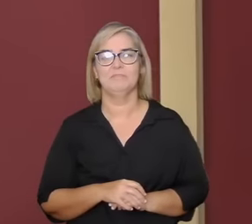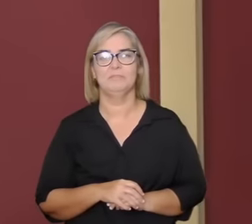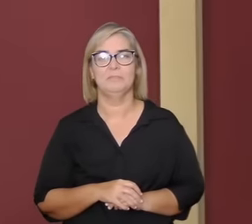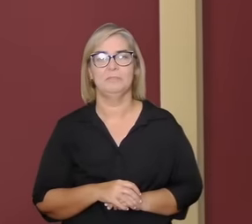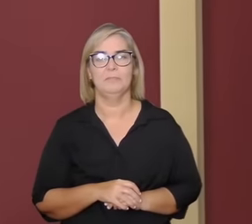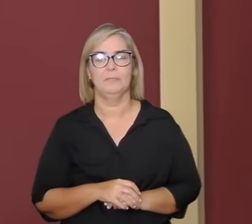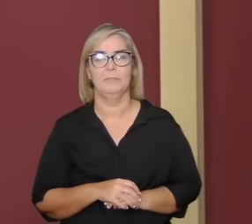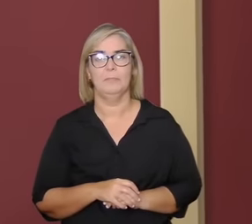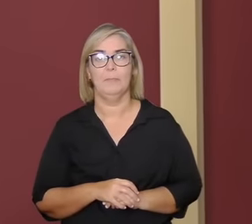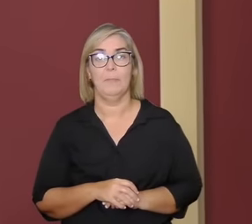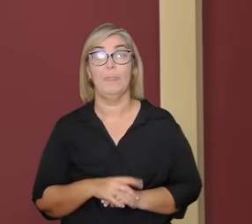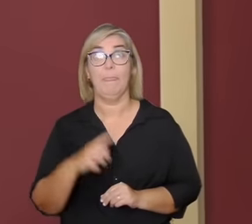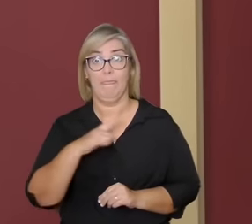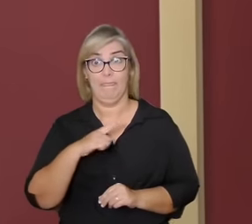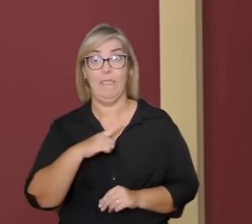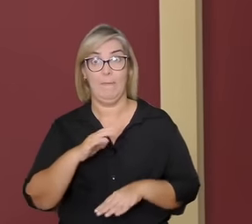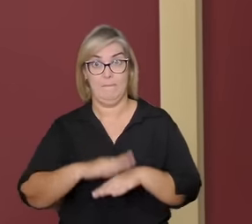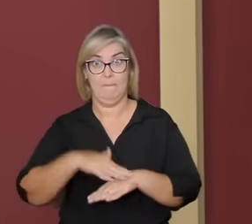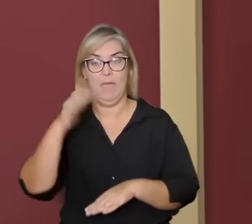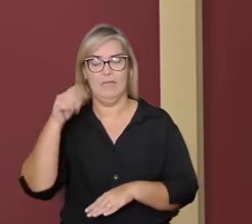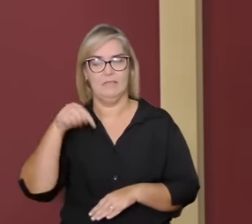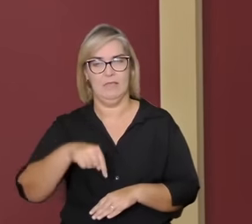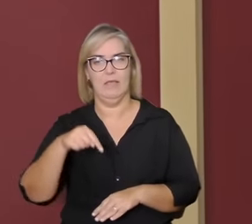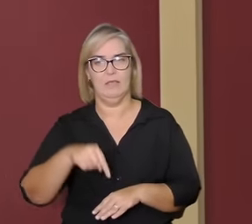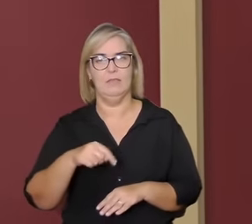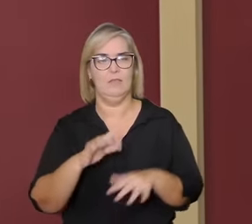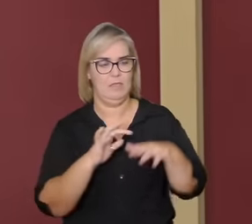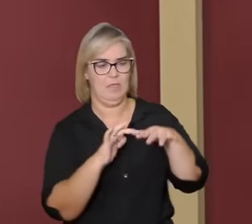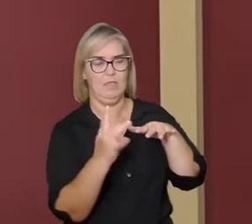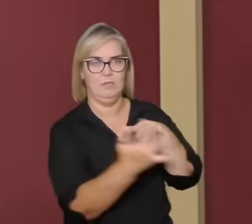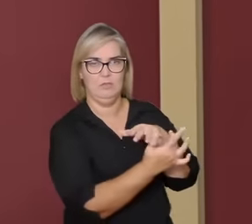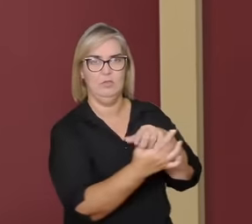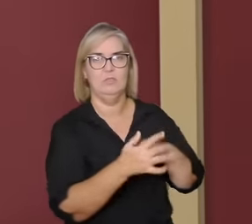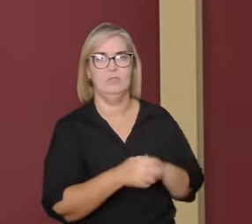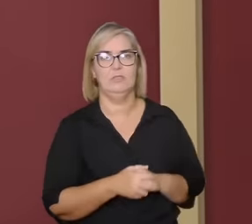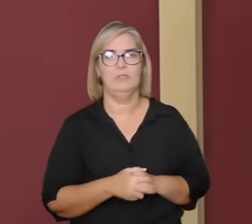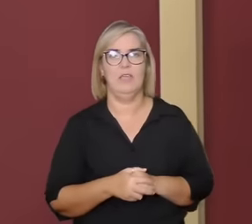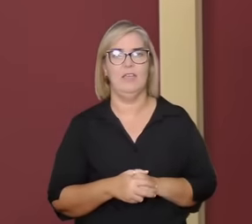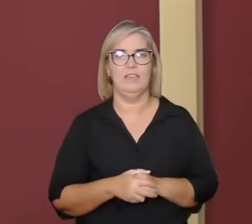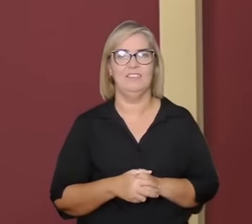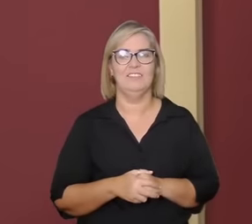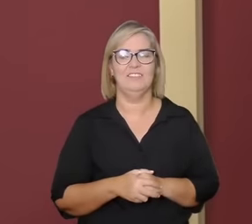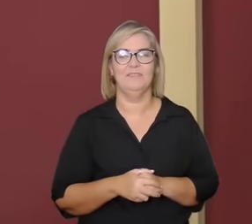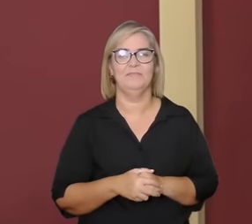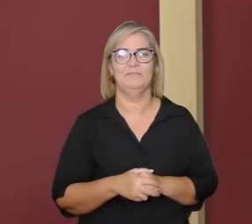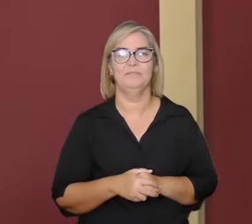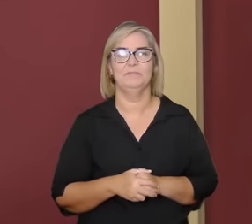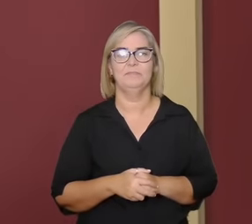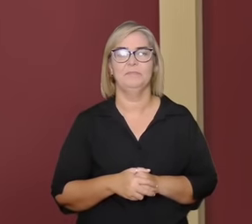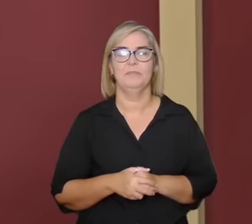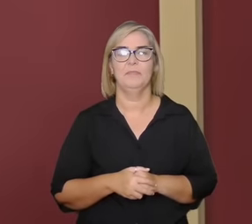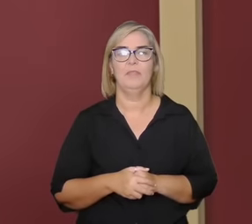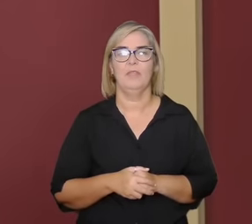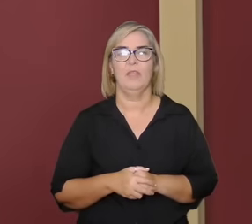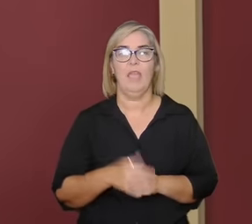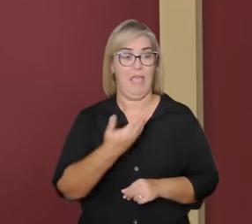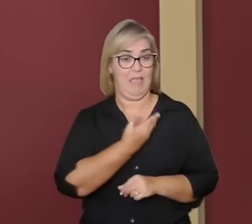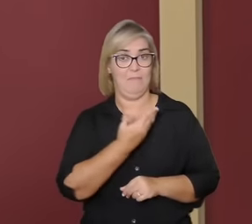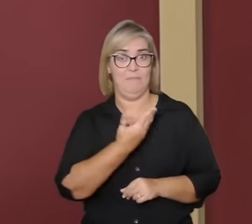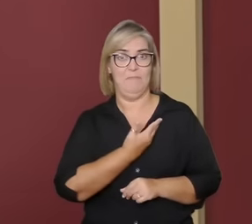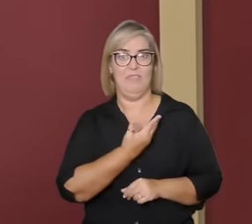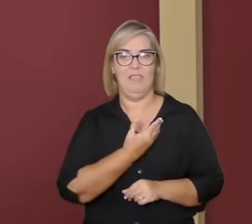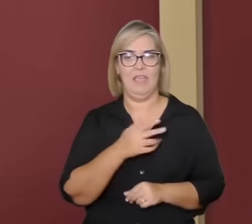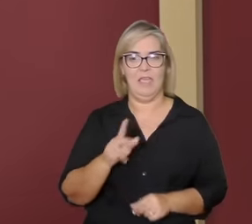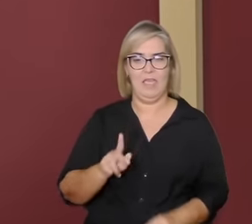a gente tem mais participação aqui na verdade uma participação gravada mais recente do que 20 anos a sua amiga filósofa